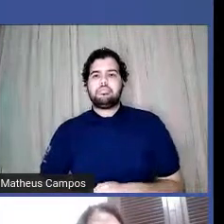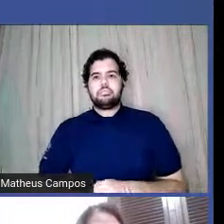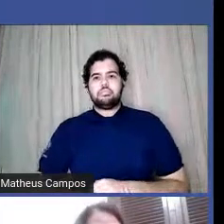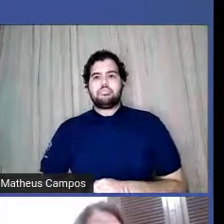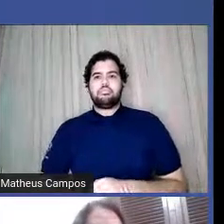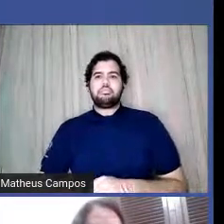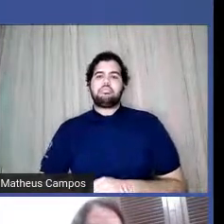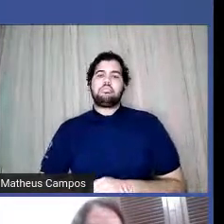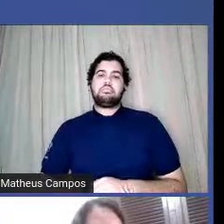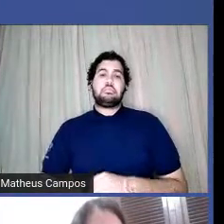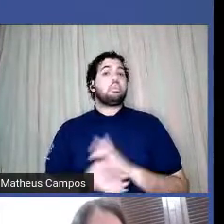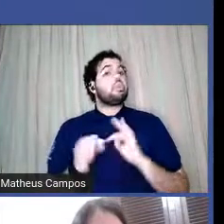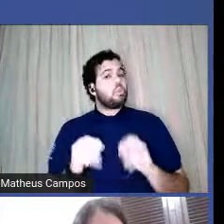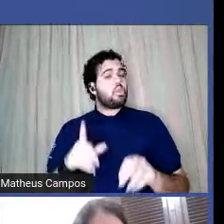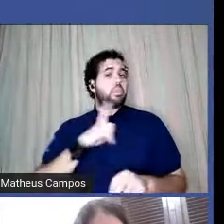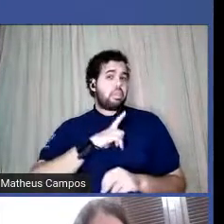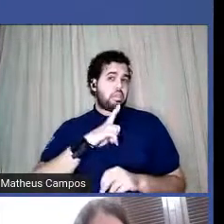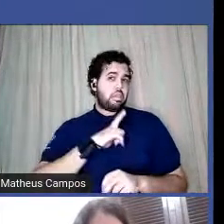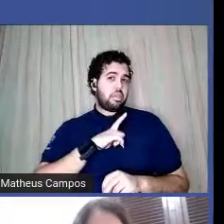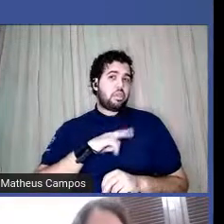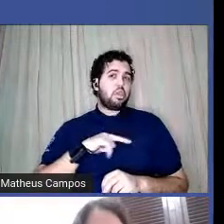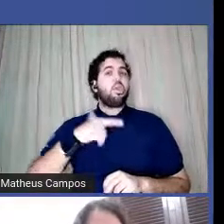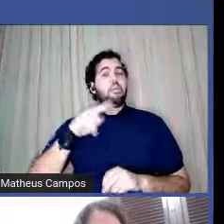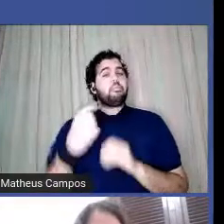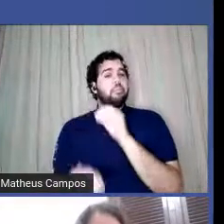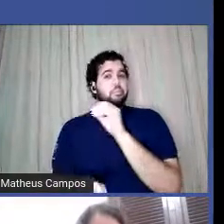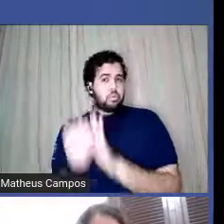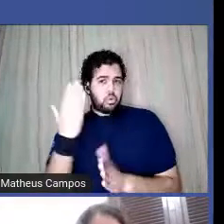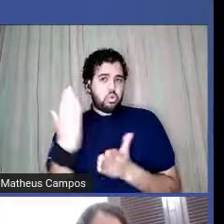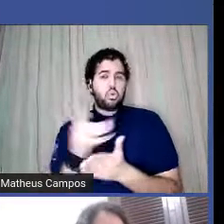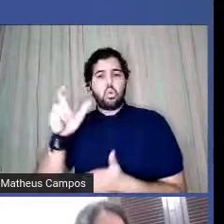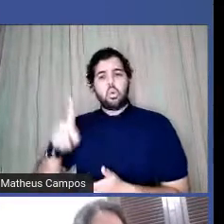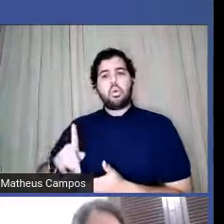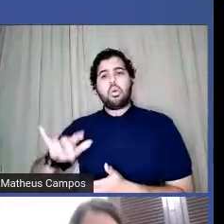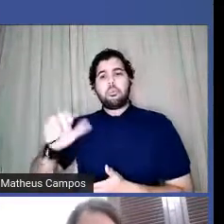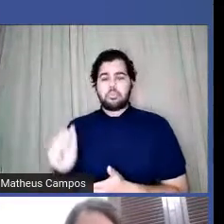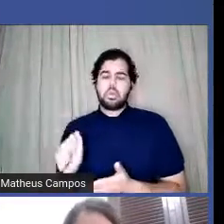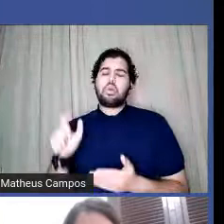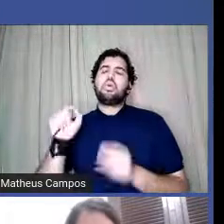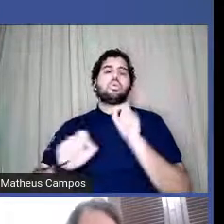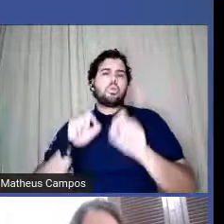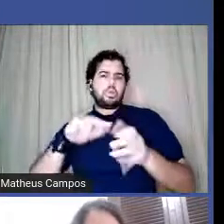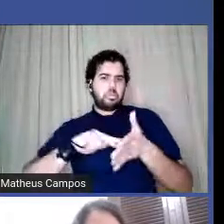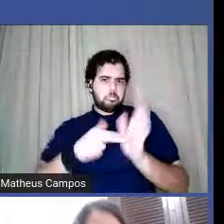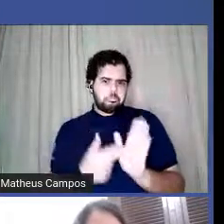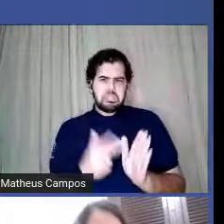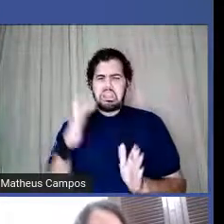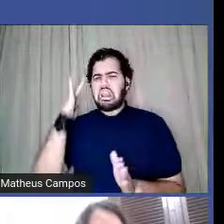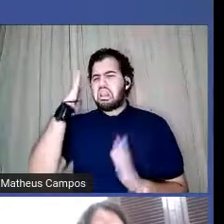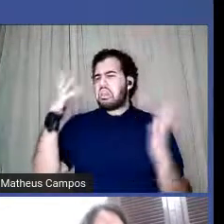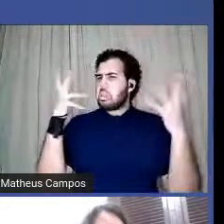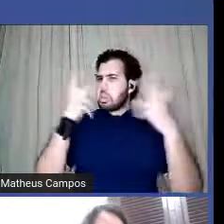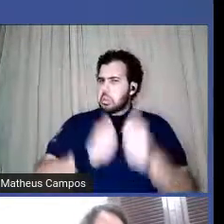E aqui também tem uma das obras da Mica, né? Devoção, que eu acho belíssima essa capa. Mas ela também tem uma